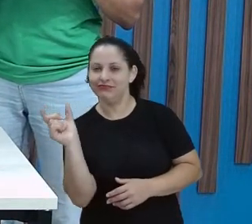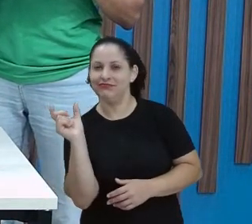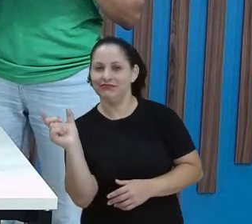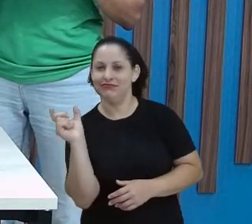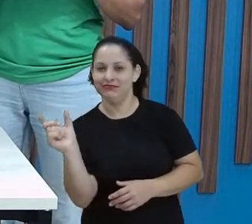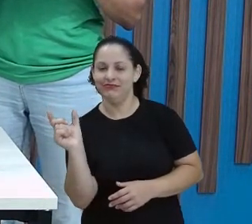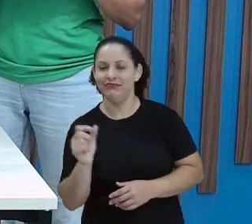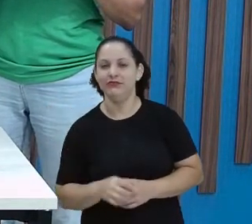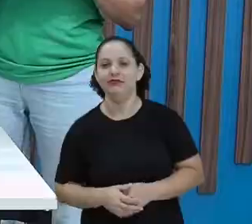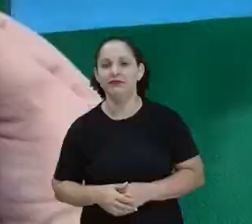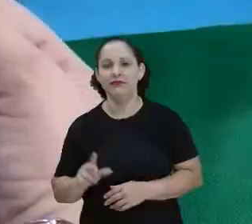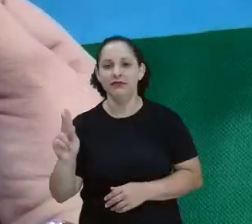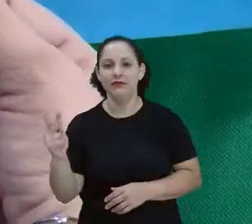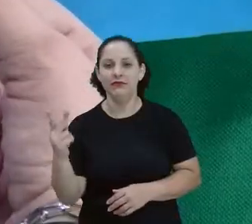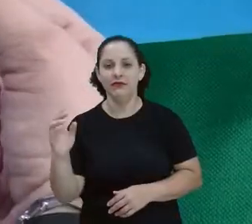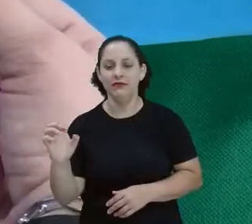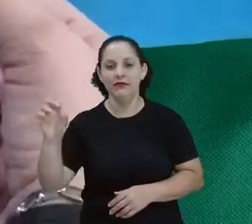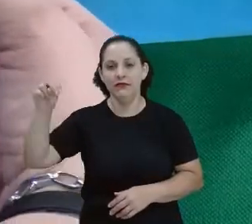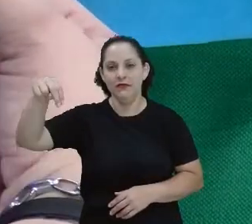Em.